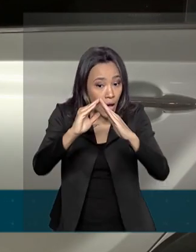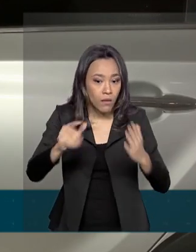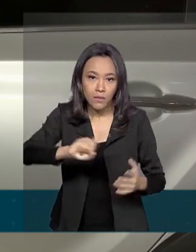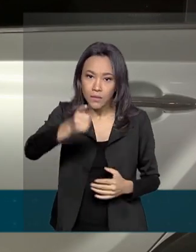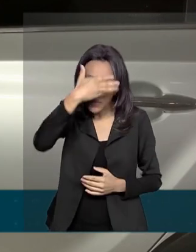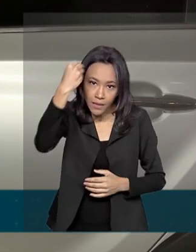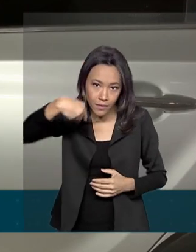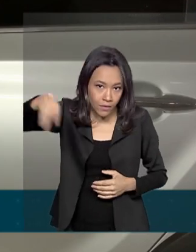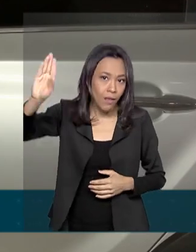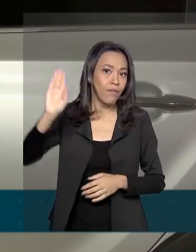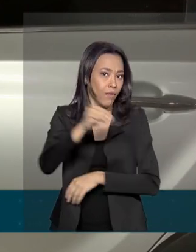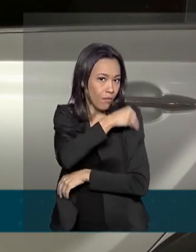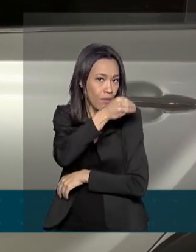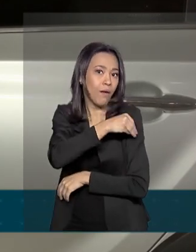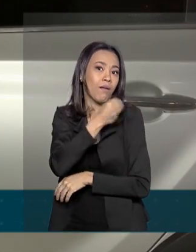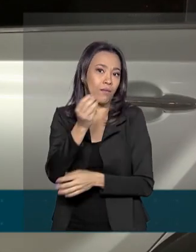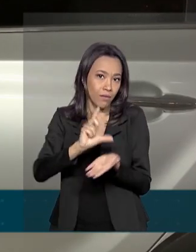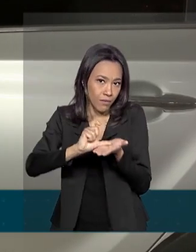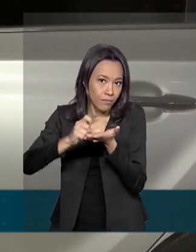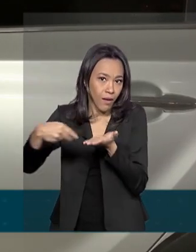esqueça de levar o álcool em gel com você.